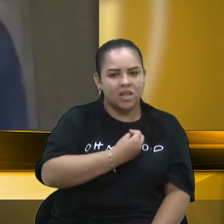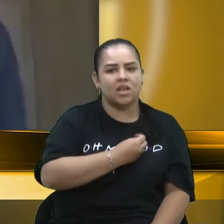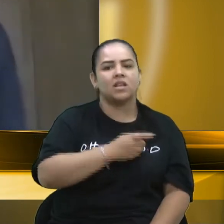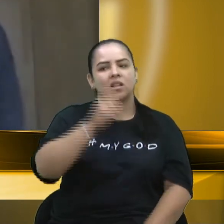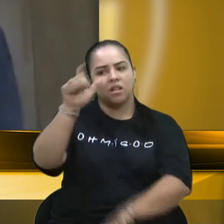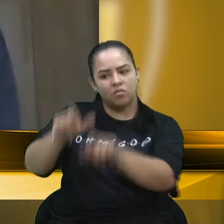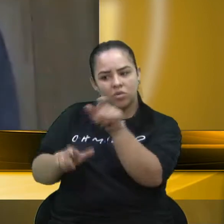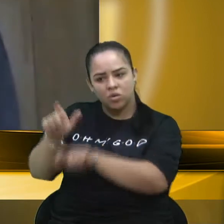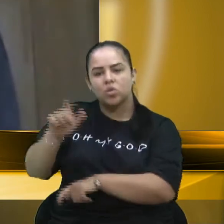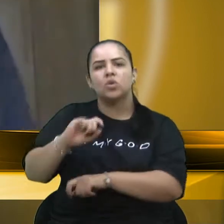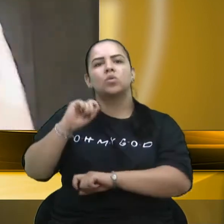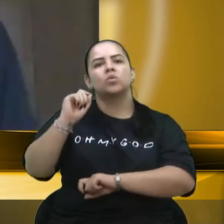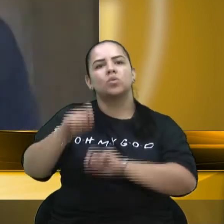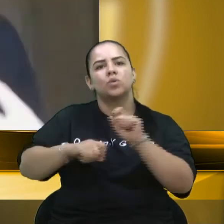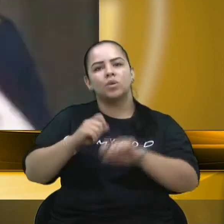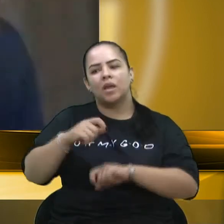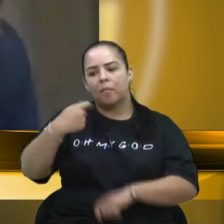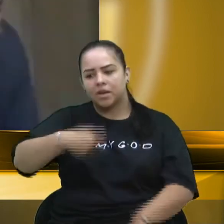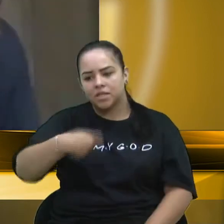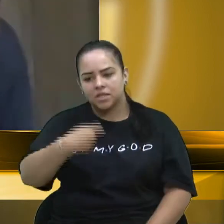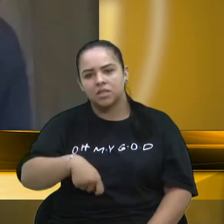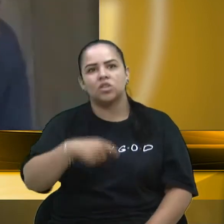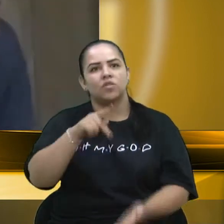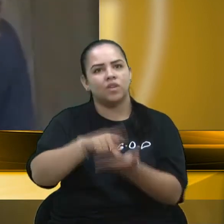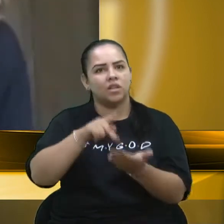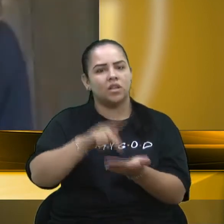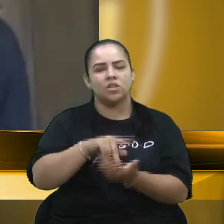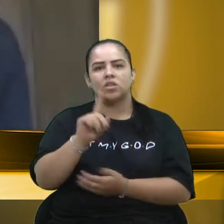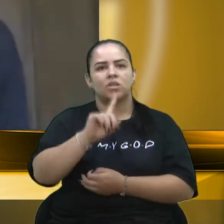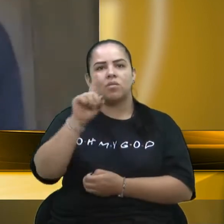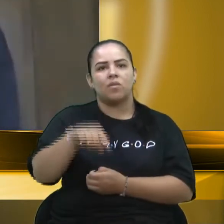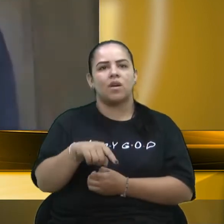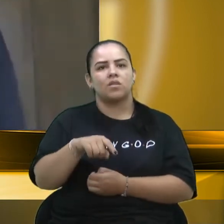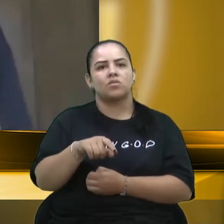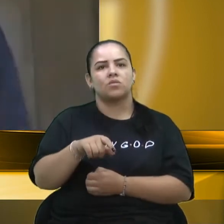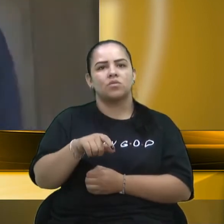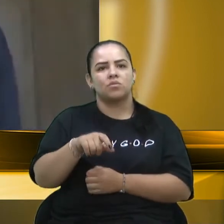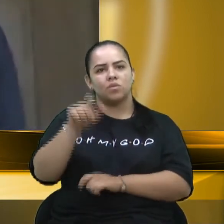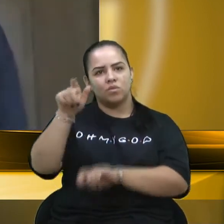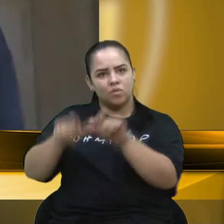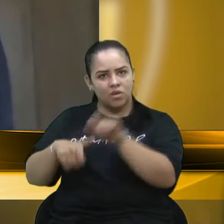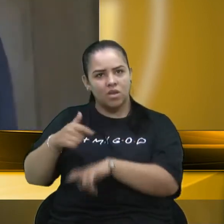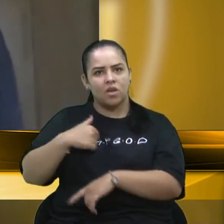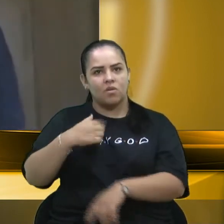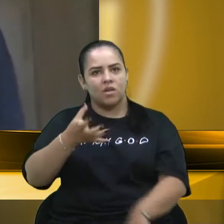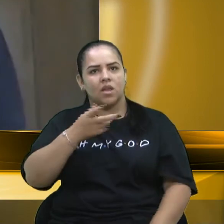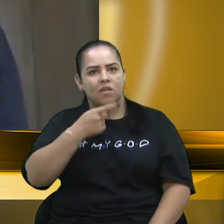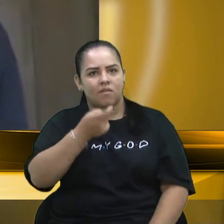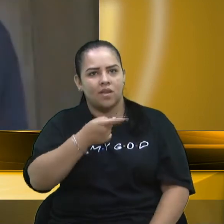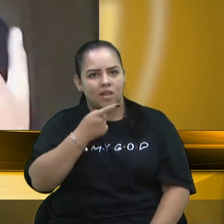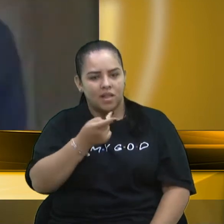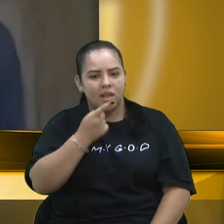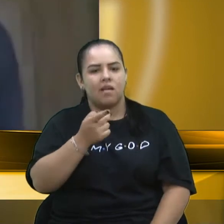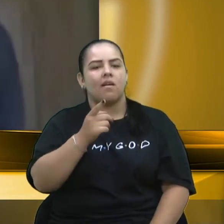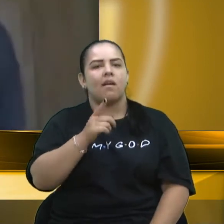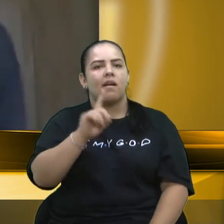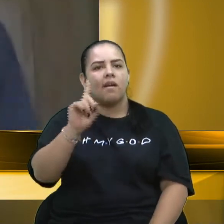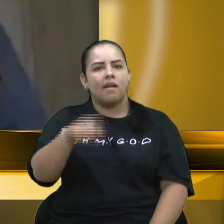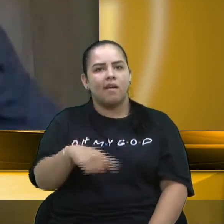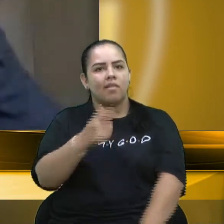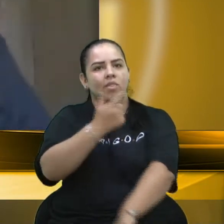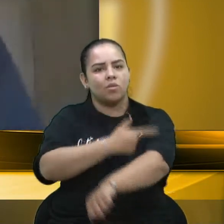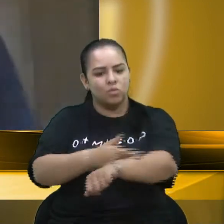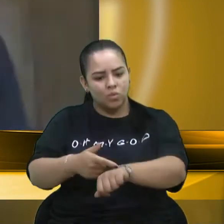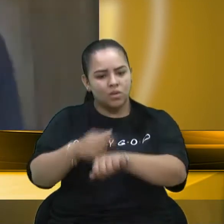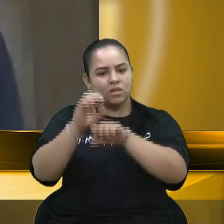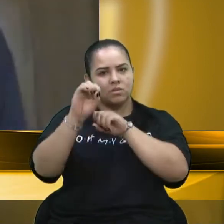necessidades reais, e não necessidades pessoais aqui dentro da casa. Então eu quero trazer a questão da educação como tema do